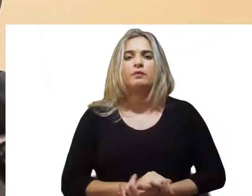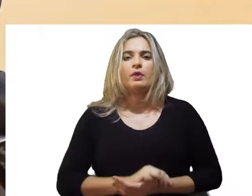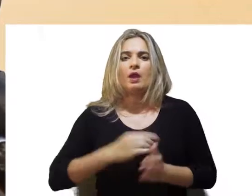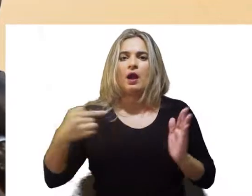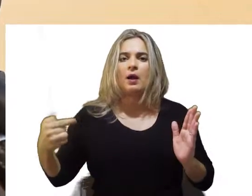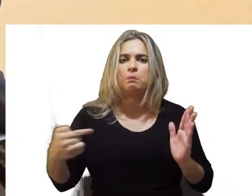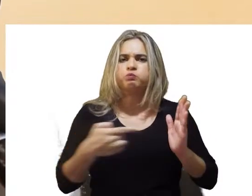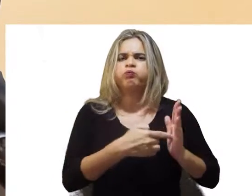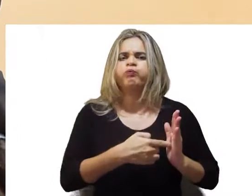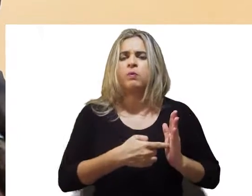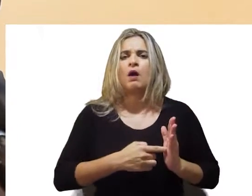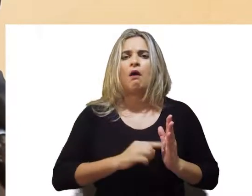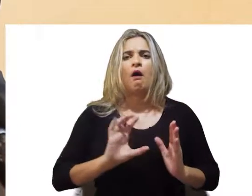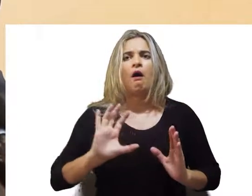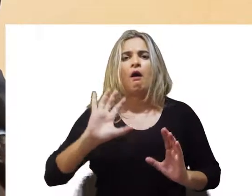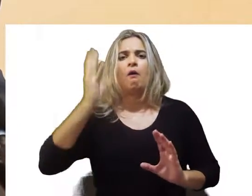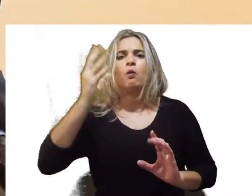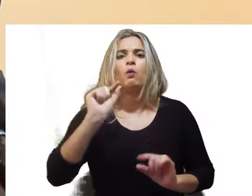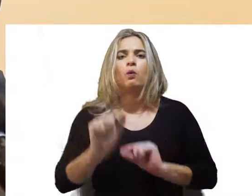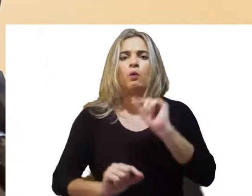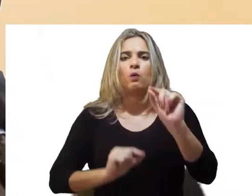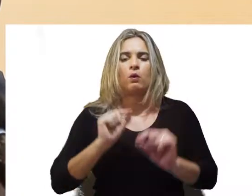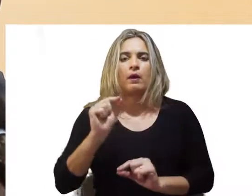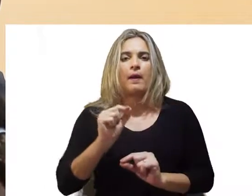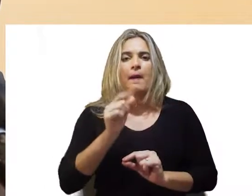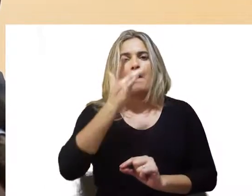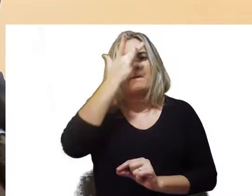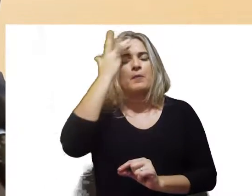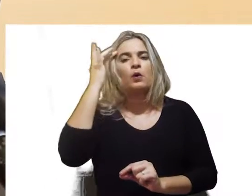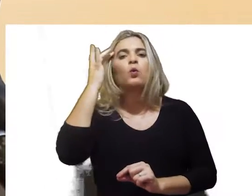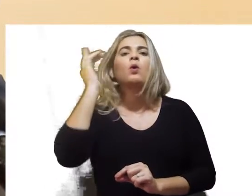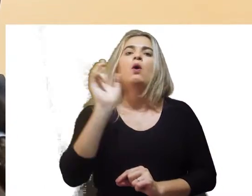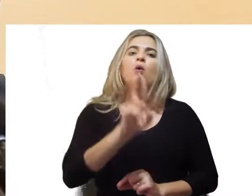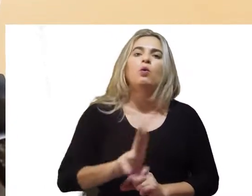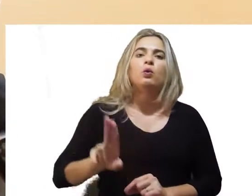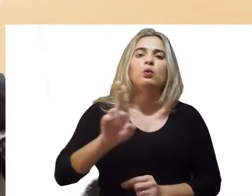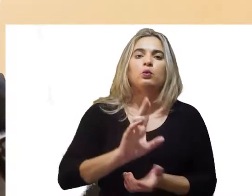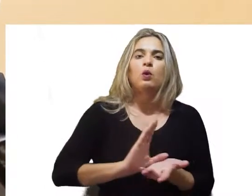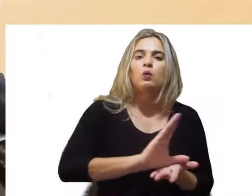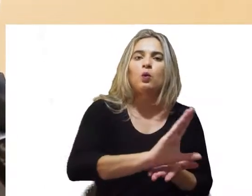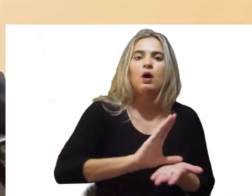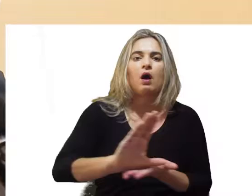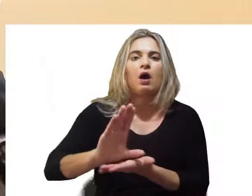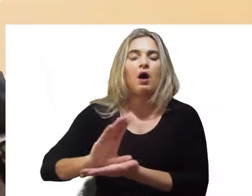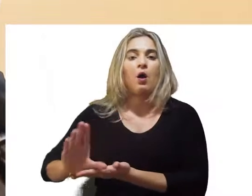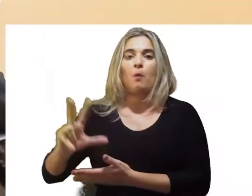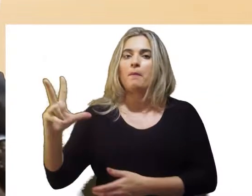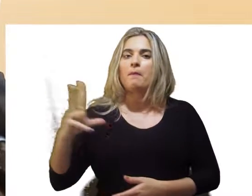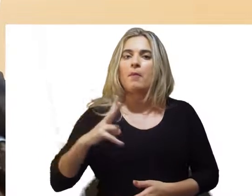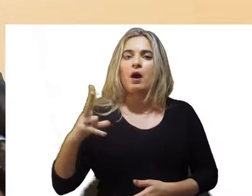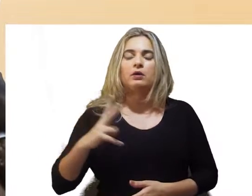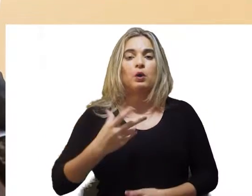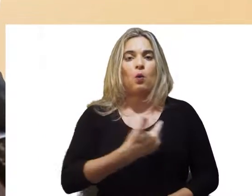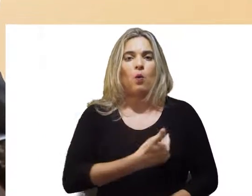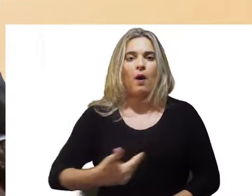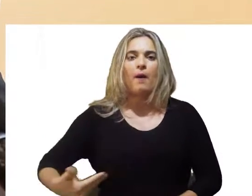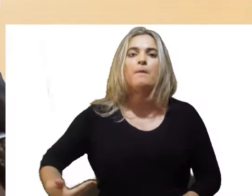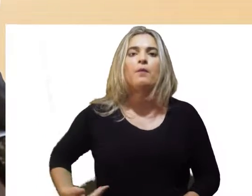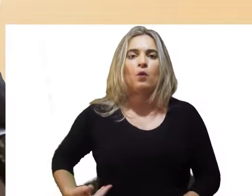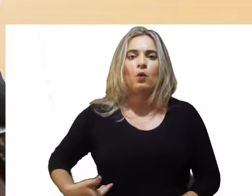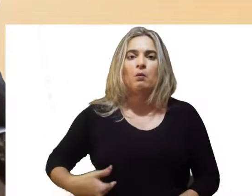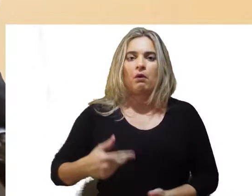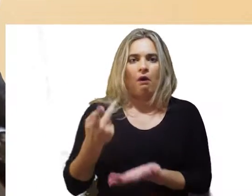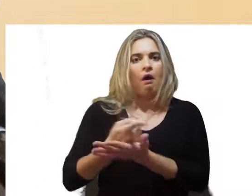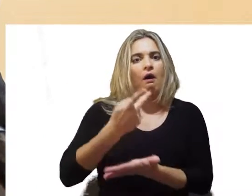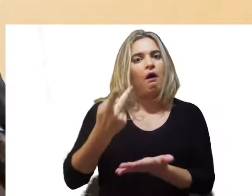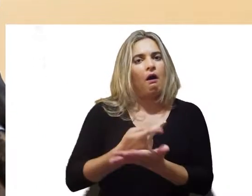principais se reduzem ao uso ilícito de recursos privados e públicos.